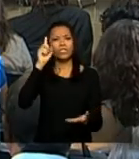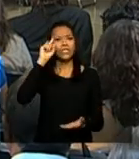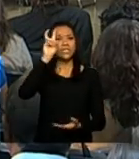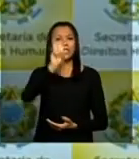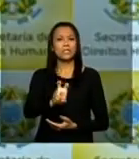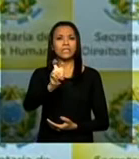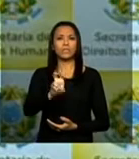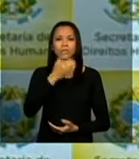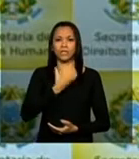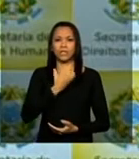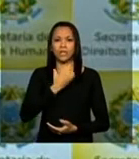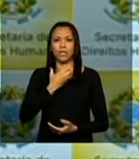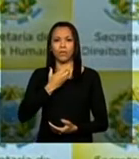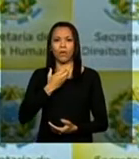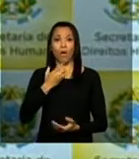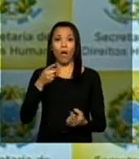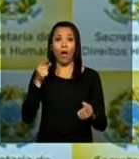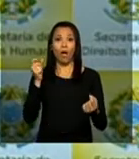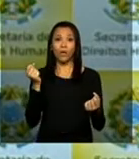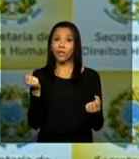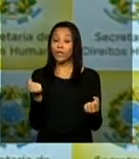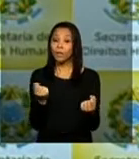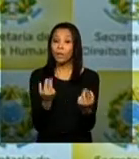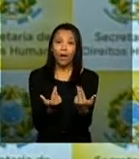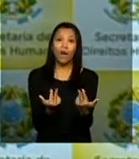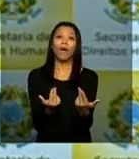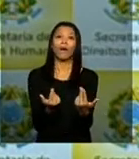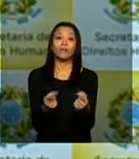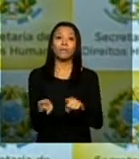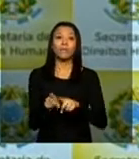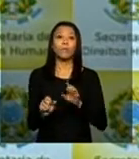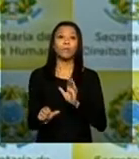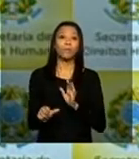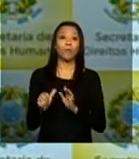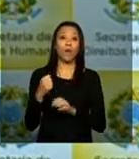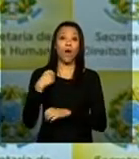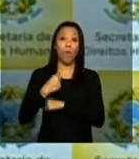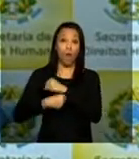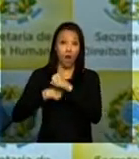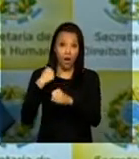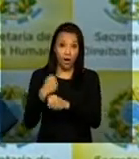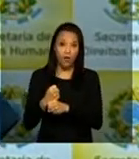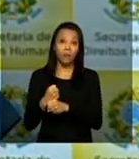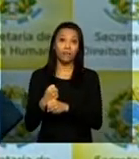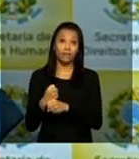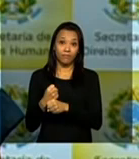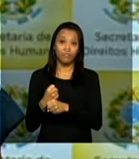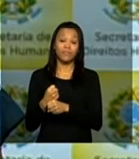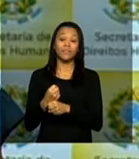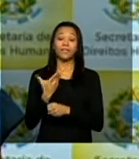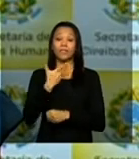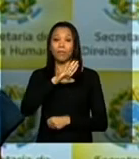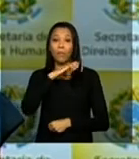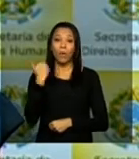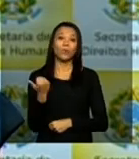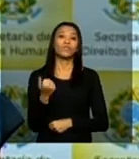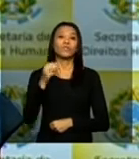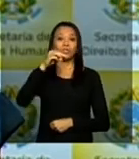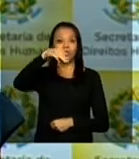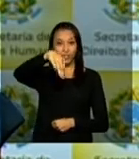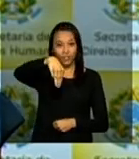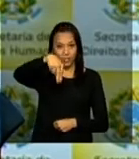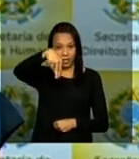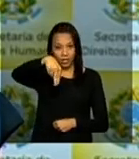com o aniversário do primeiro ano da morte de Nelson Mandela e isso